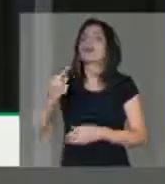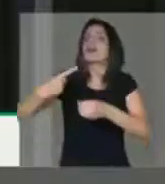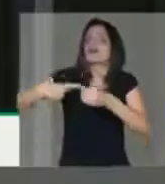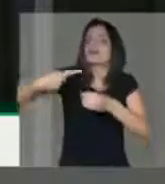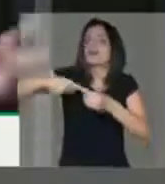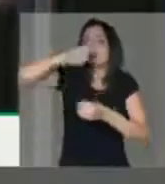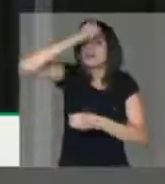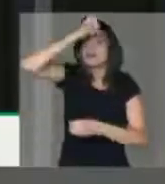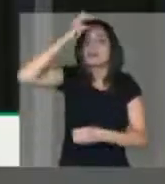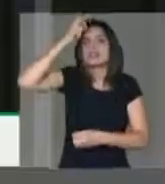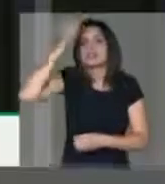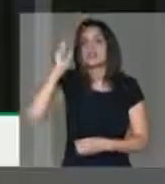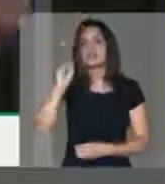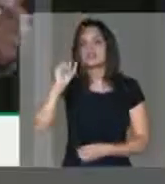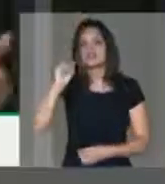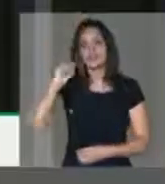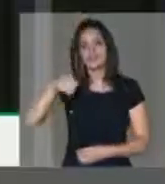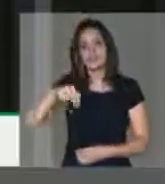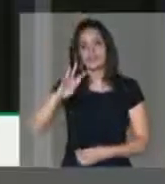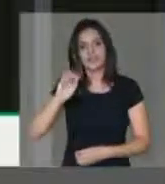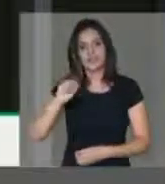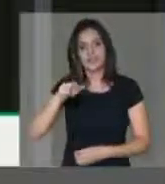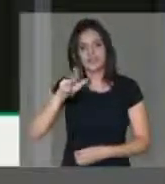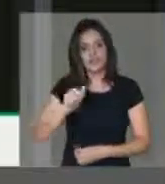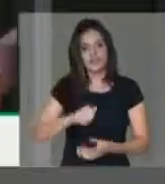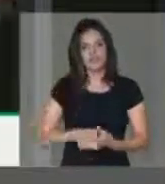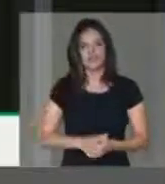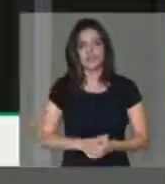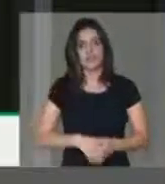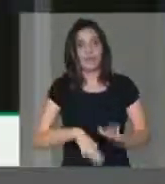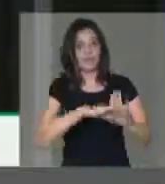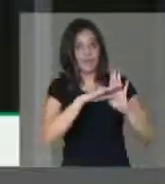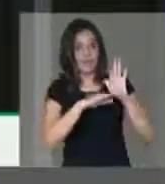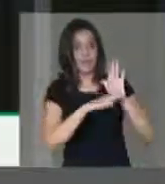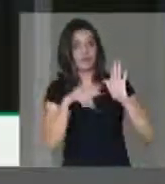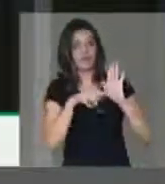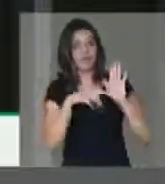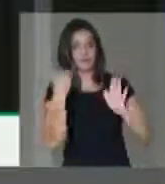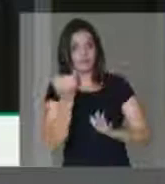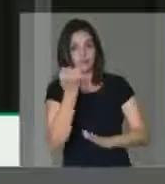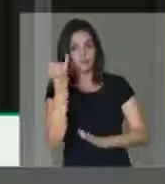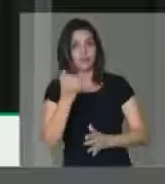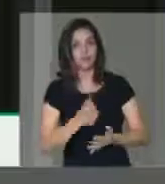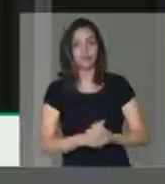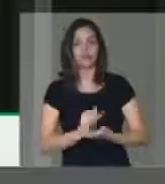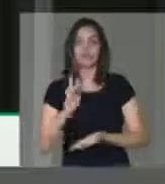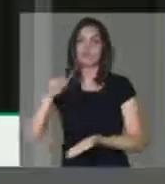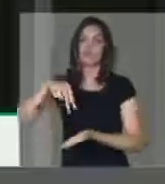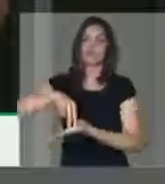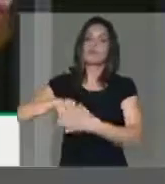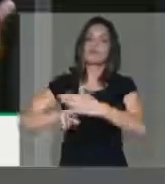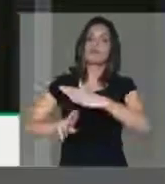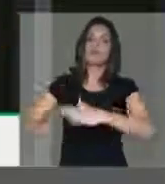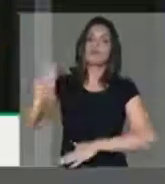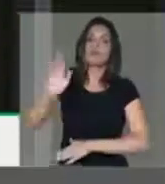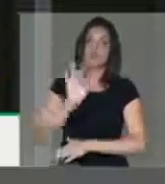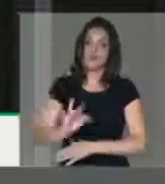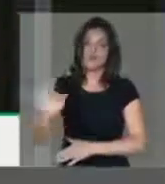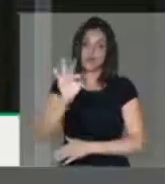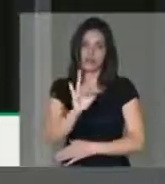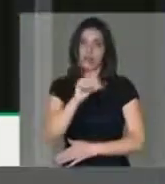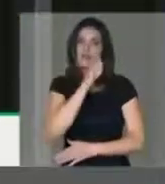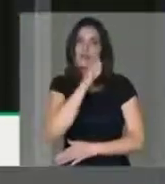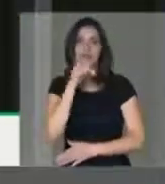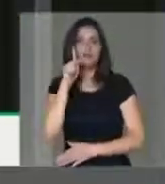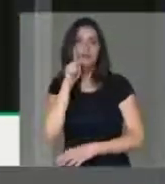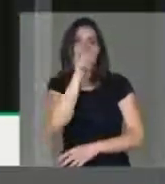município de Santana. Além dessa agenda importantíssima, eu estive na Universidade Federal do Amapá com o reitor,